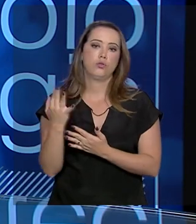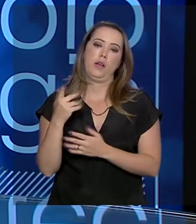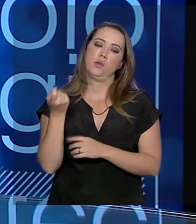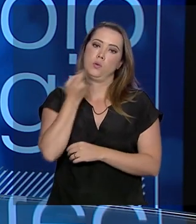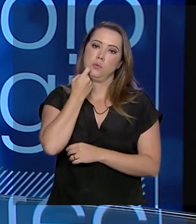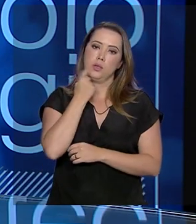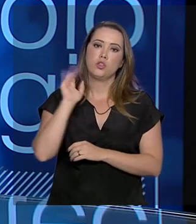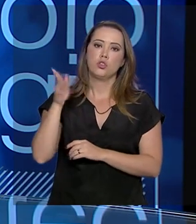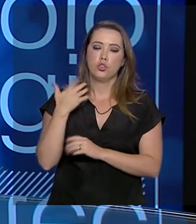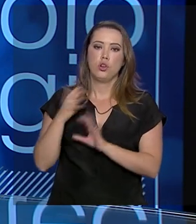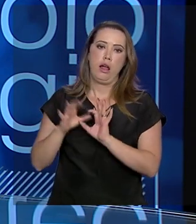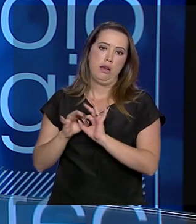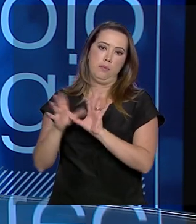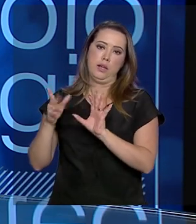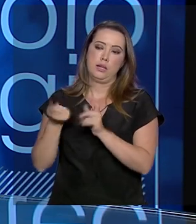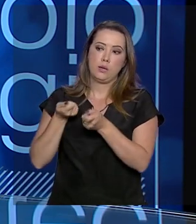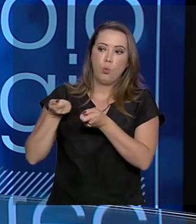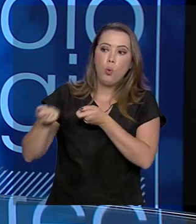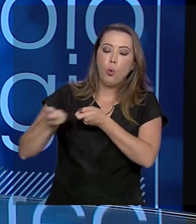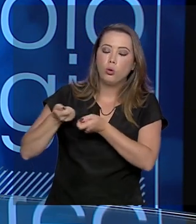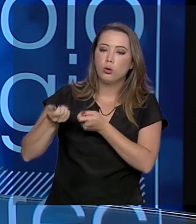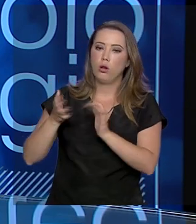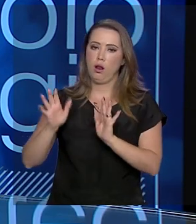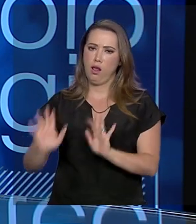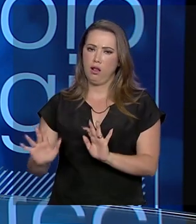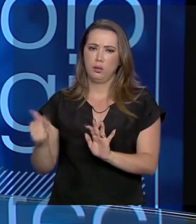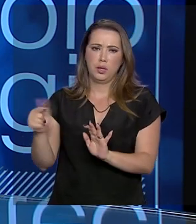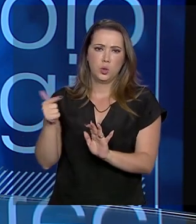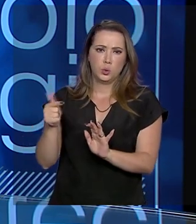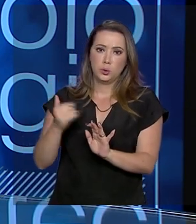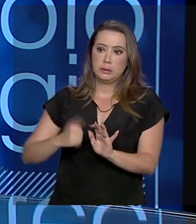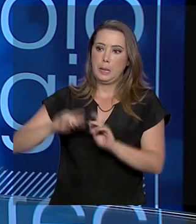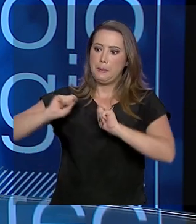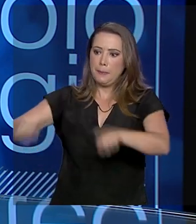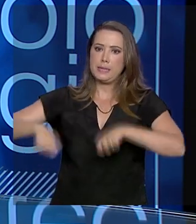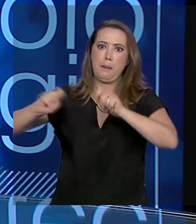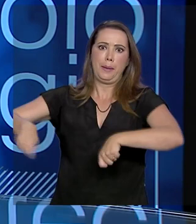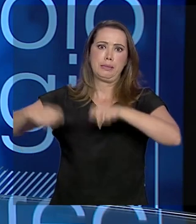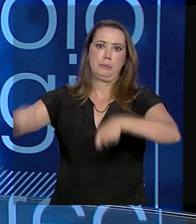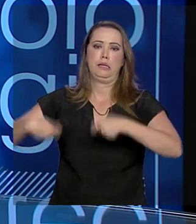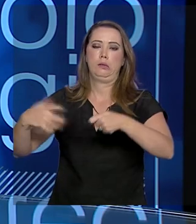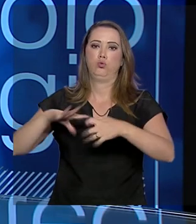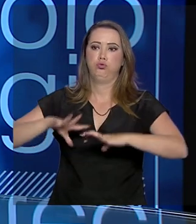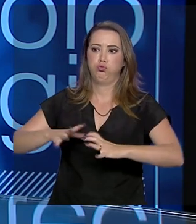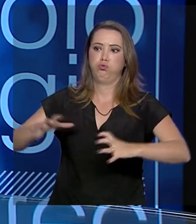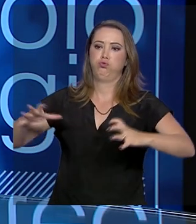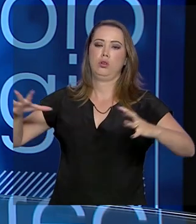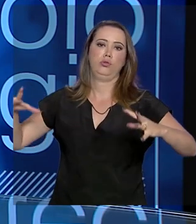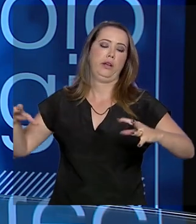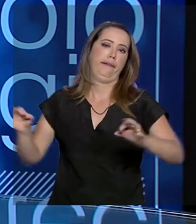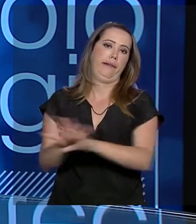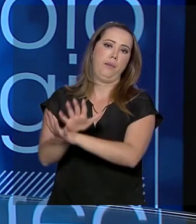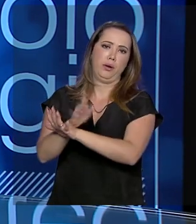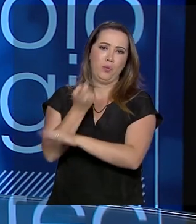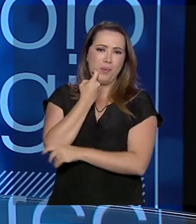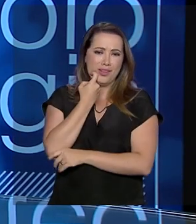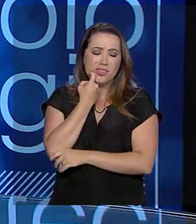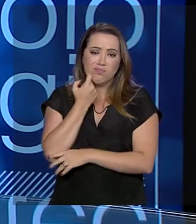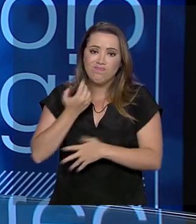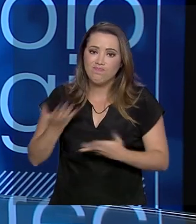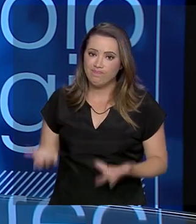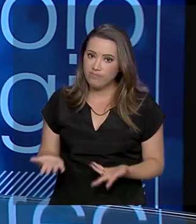licenças controladas, pré-emissão controlada, para não haver uma sobrepesca e, realmente, uma extinção de algumas